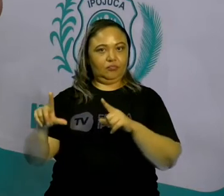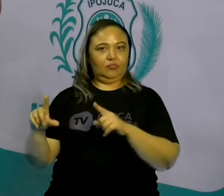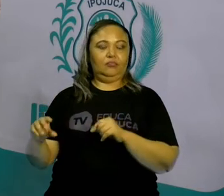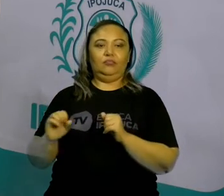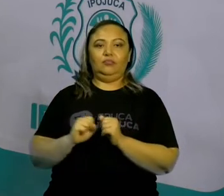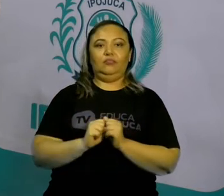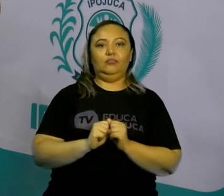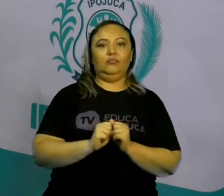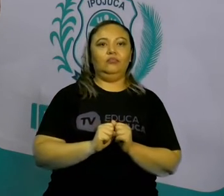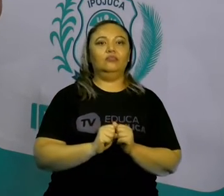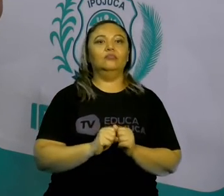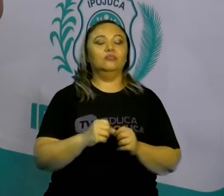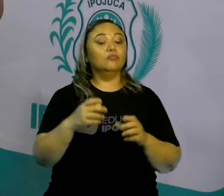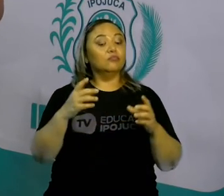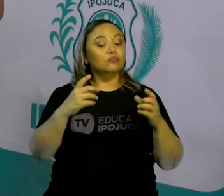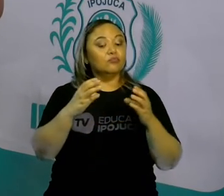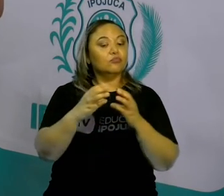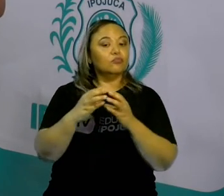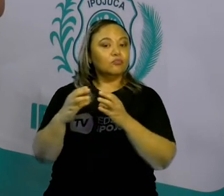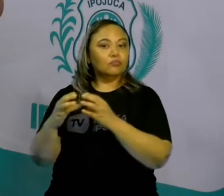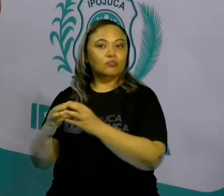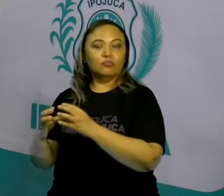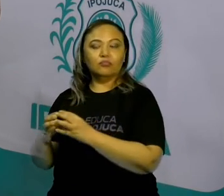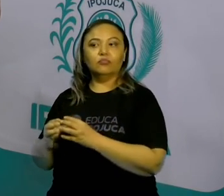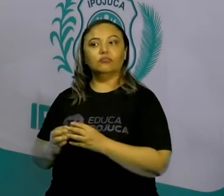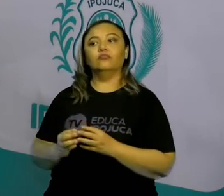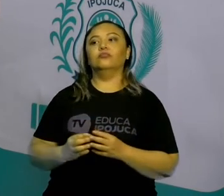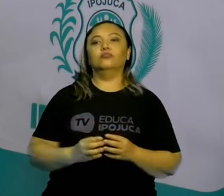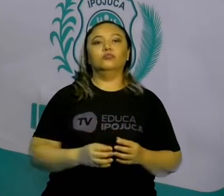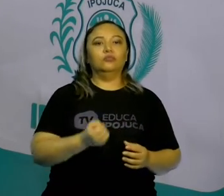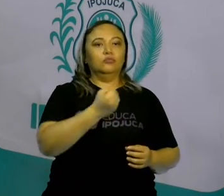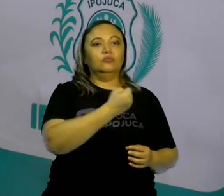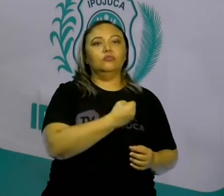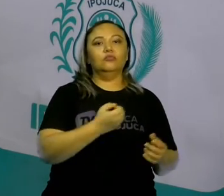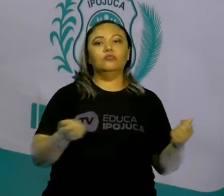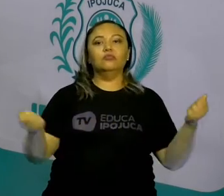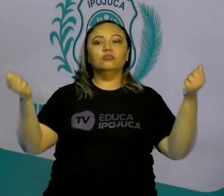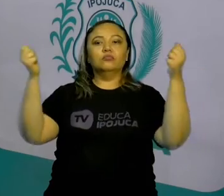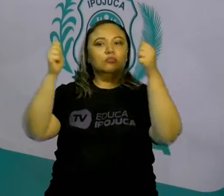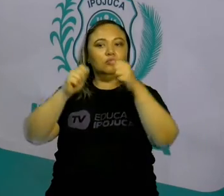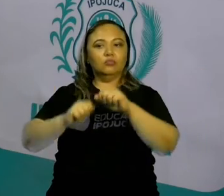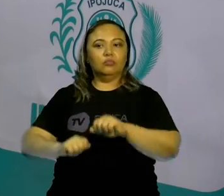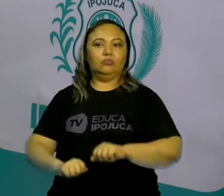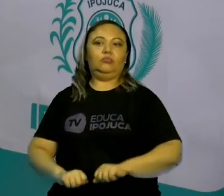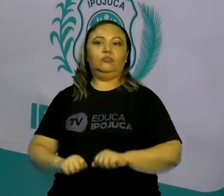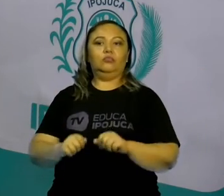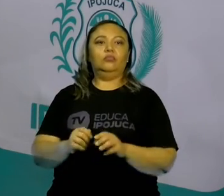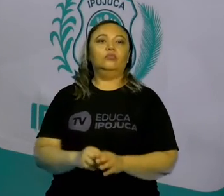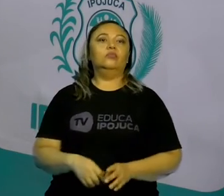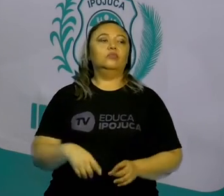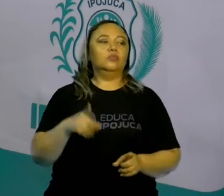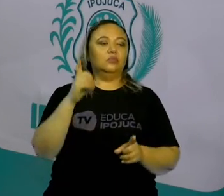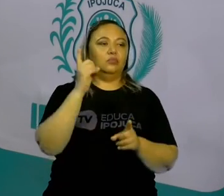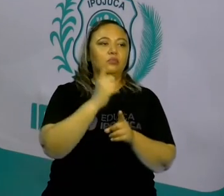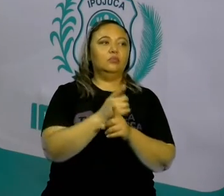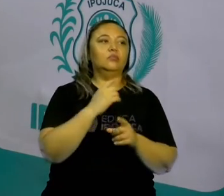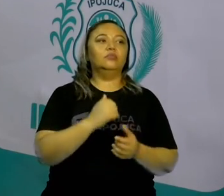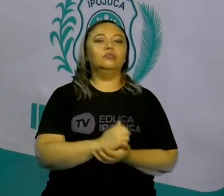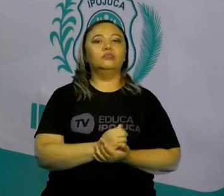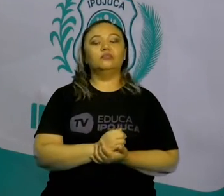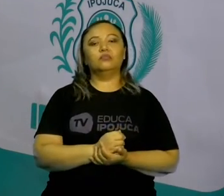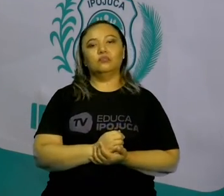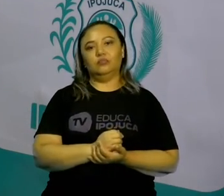de todas as possibilidades possíveis que há de um fato acontecer em um experimento. No caso aqui, o nosso